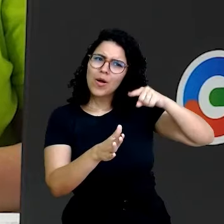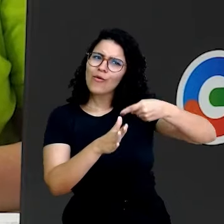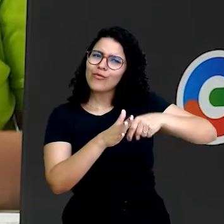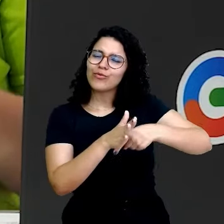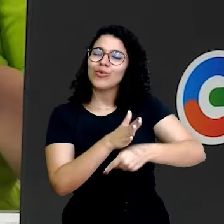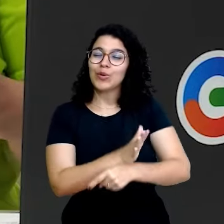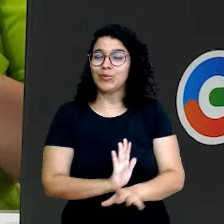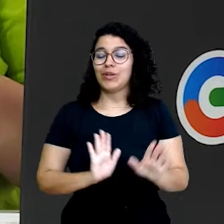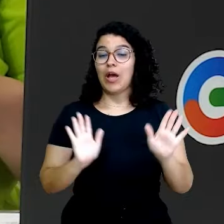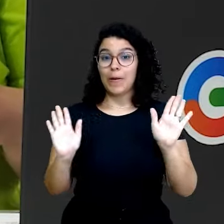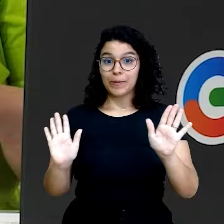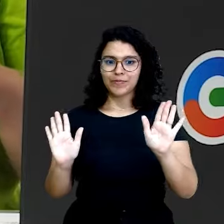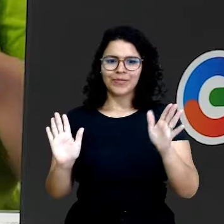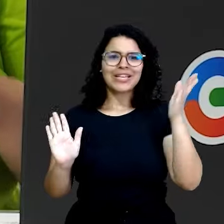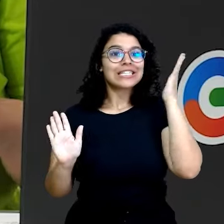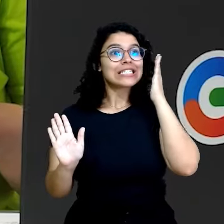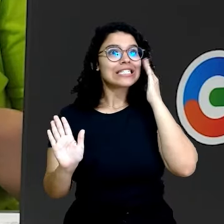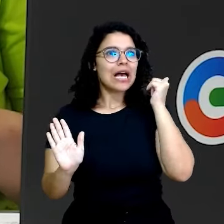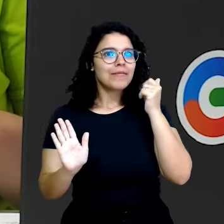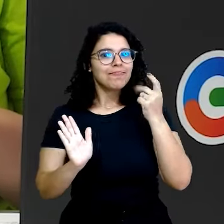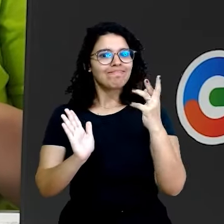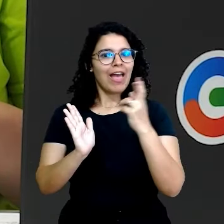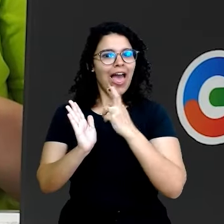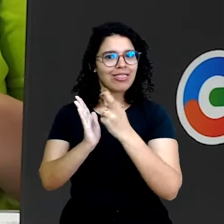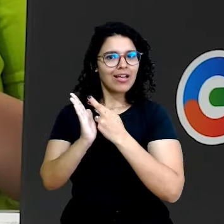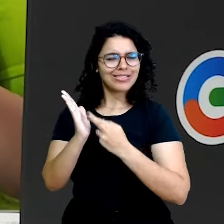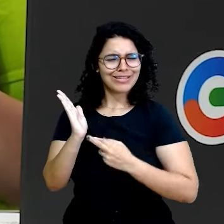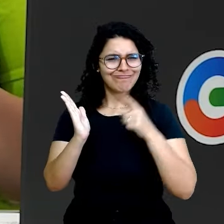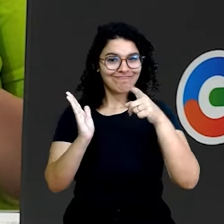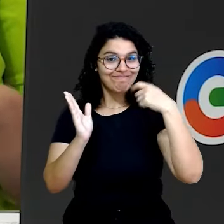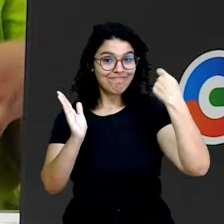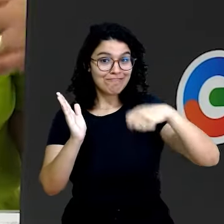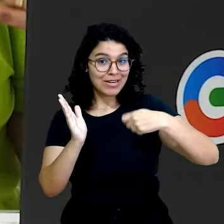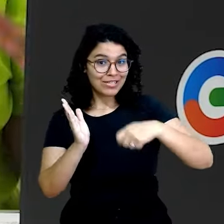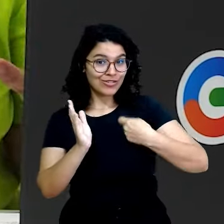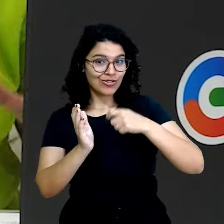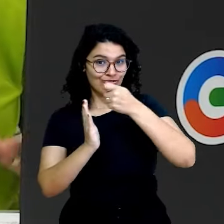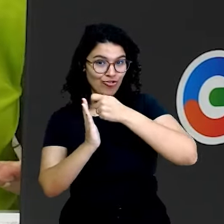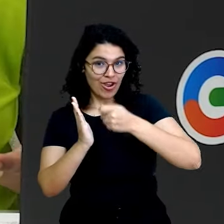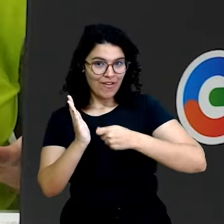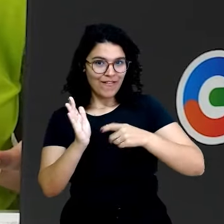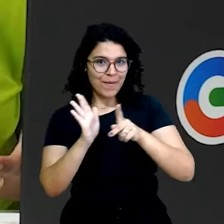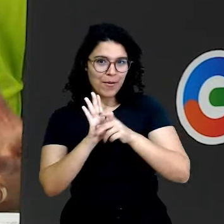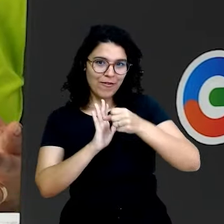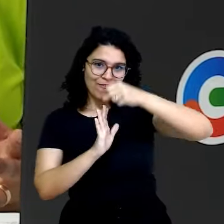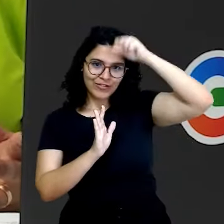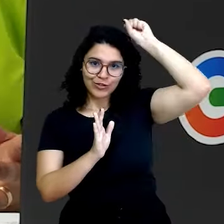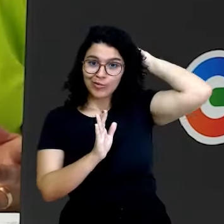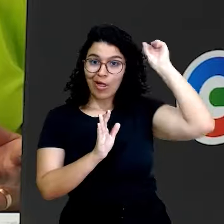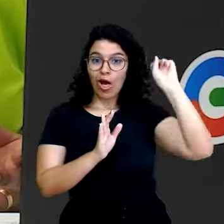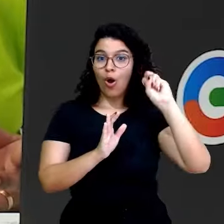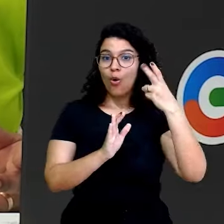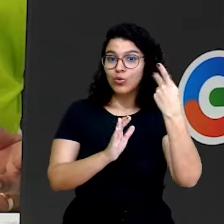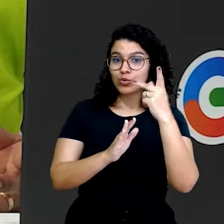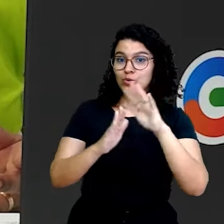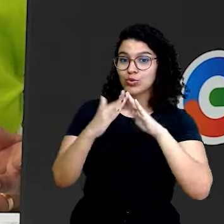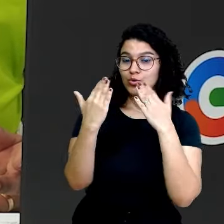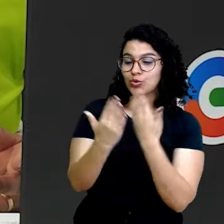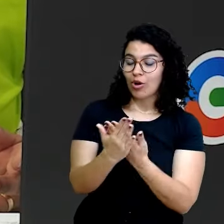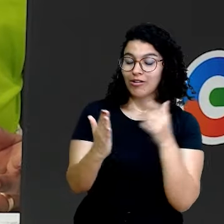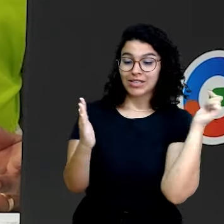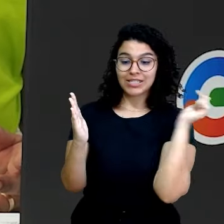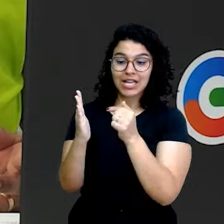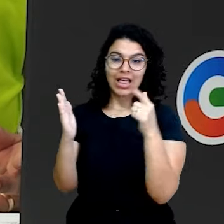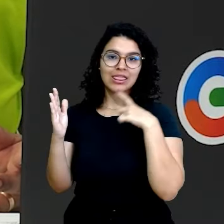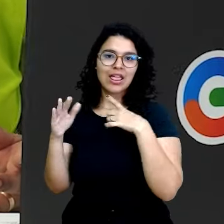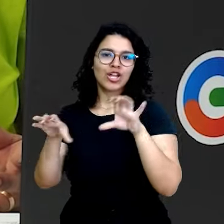Pois é, sabe aquela redação que você precisa escrever no vestibular ou na prova da escola? Ela segue